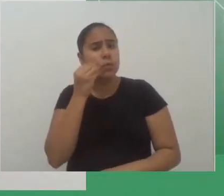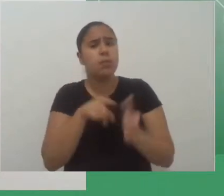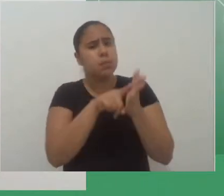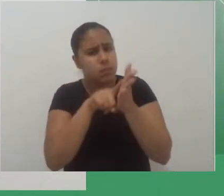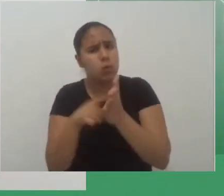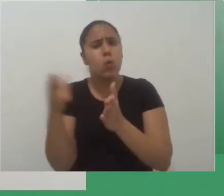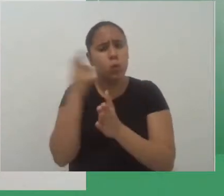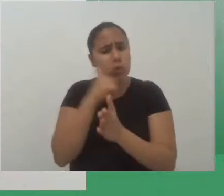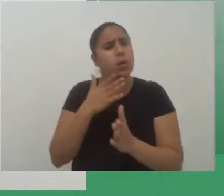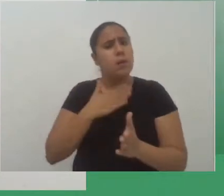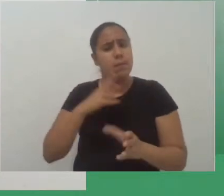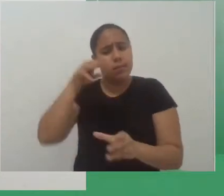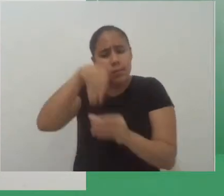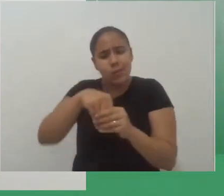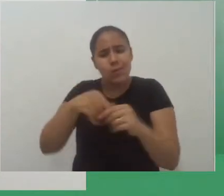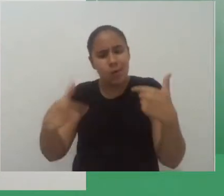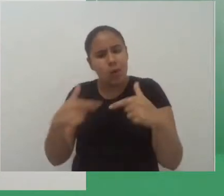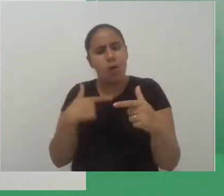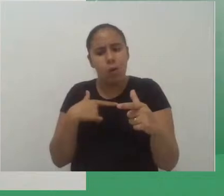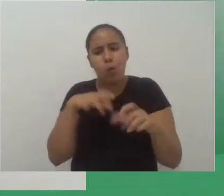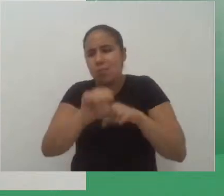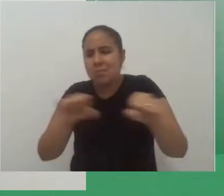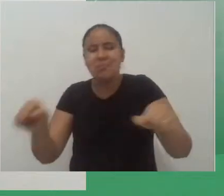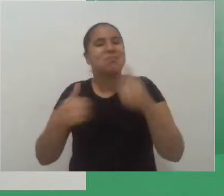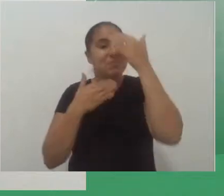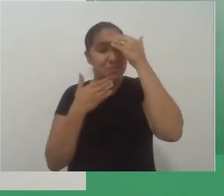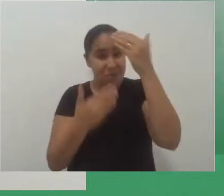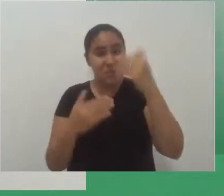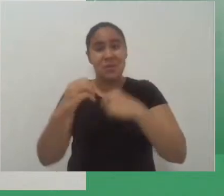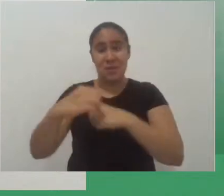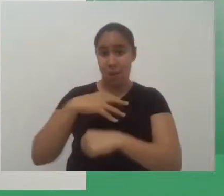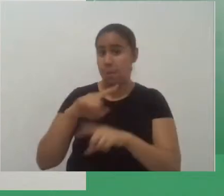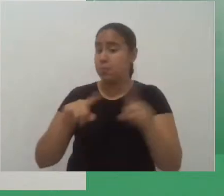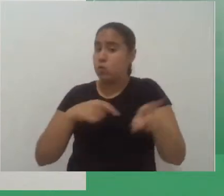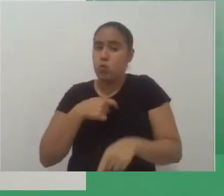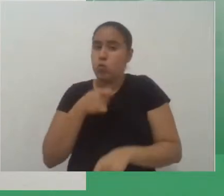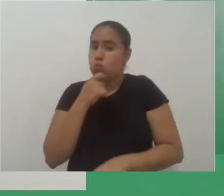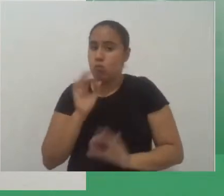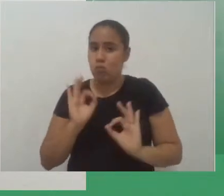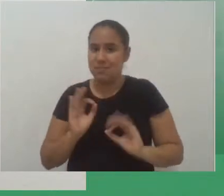na minha pesquisa porque fica bem pertinente obrigada mas eu ainda não puxei os dados